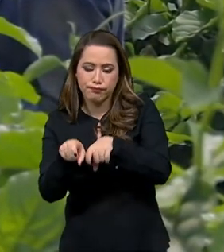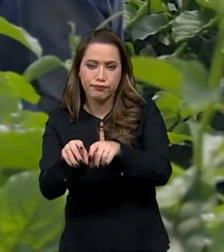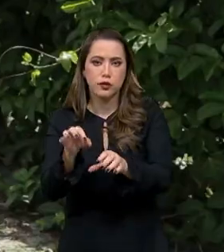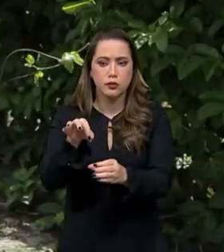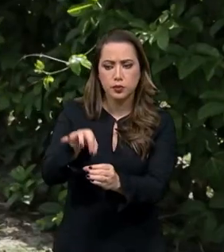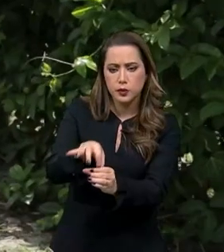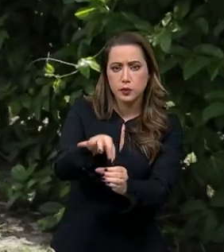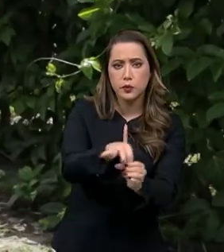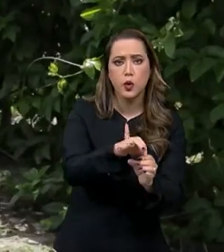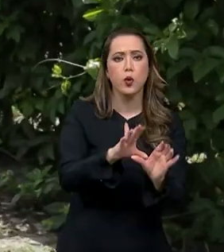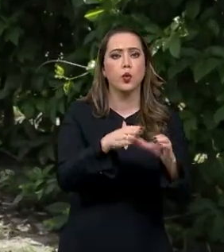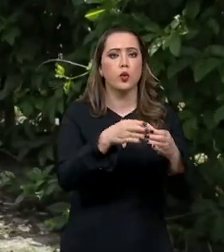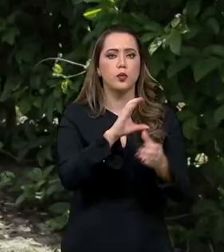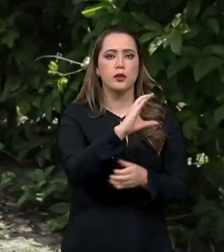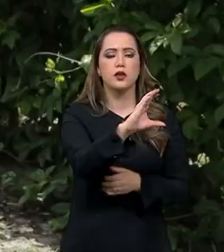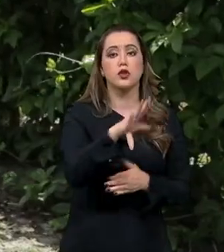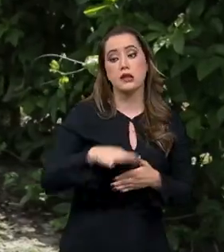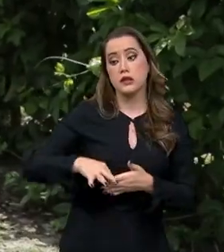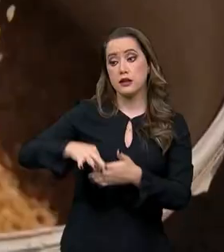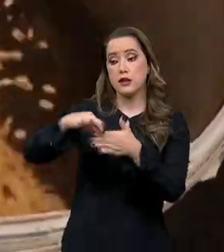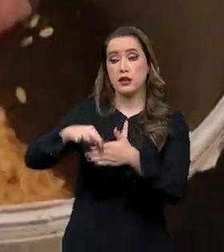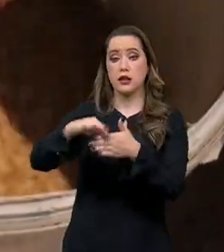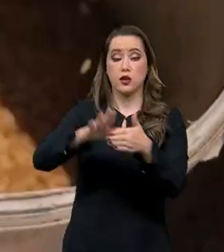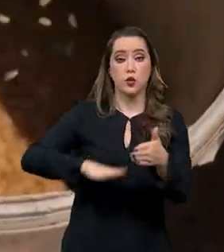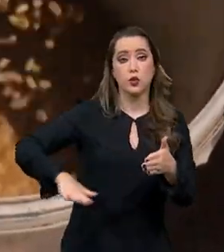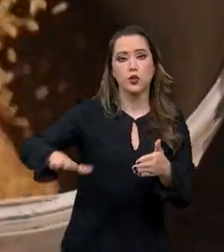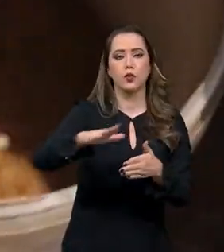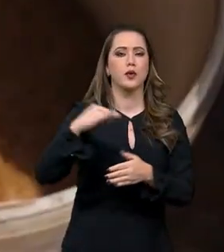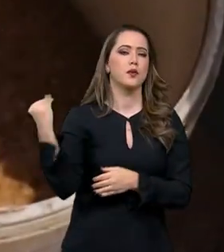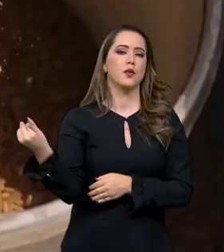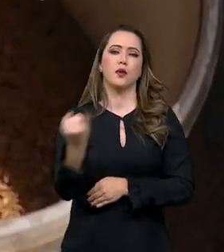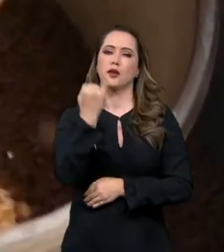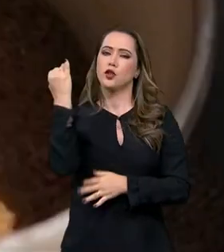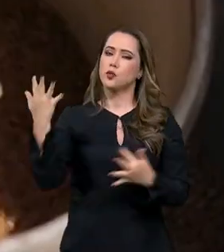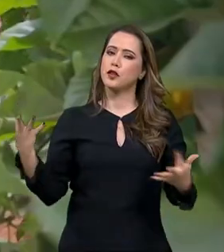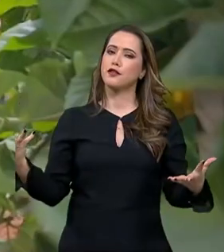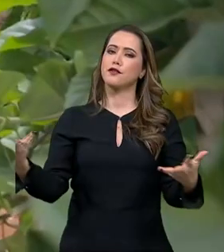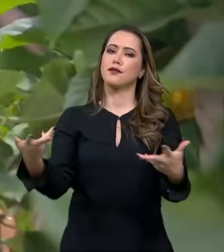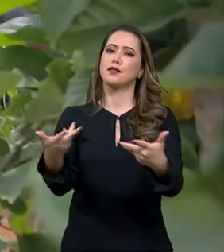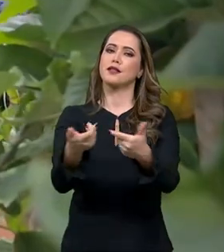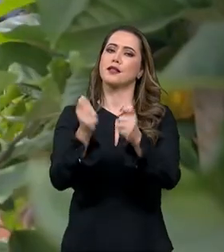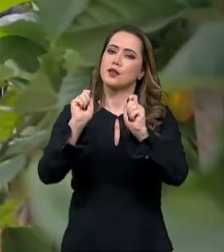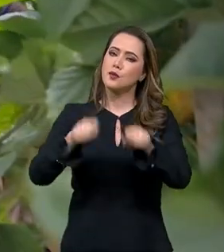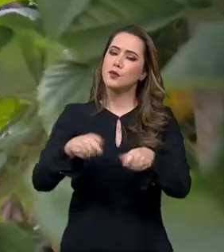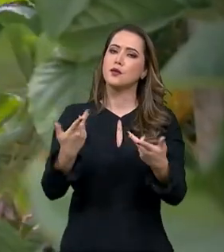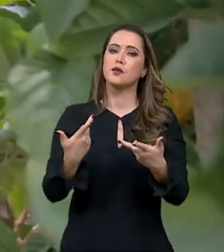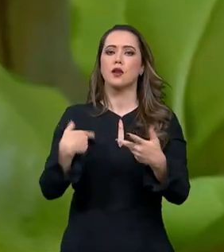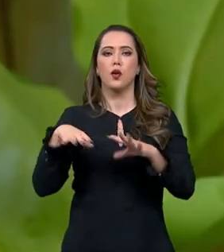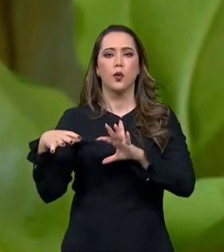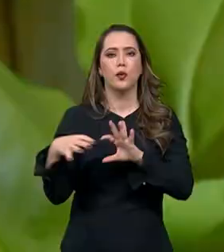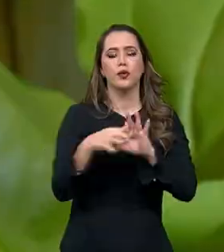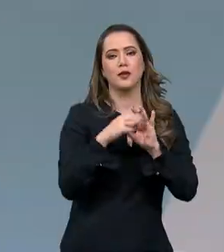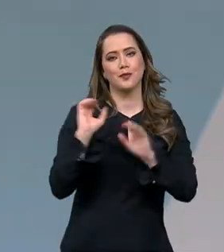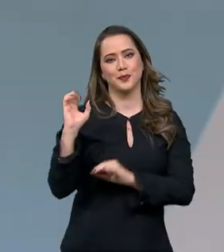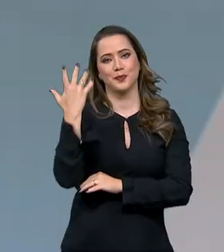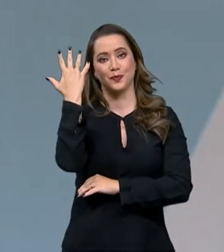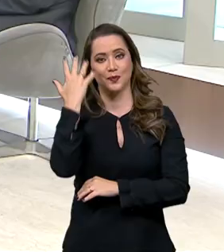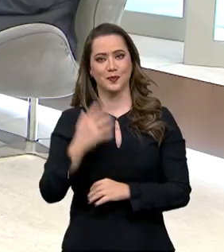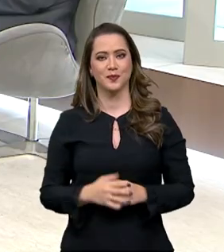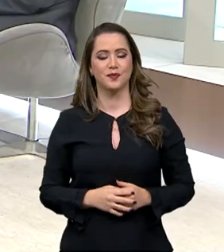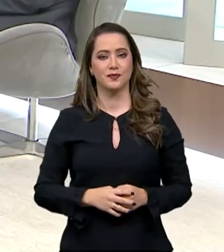científicas e lideranças do setor é a receita para aumentar a eficiência produtiva em harmonia com o meio ambiente.